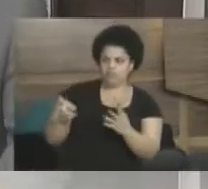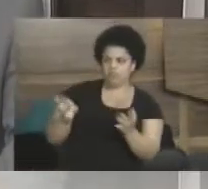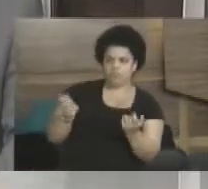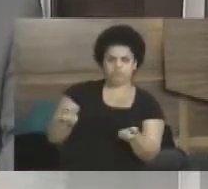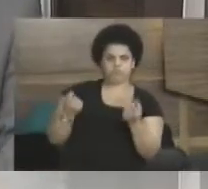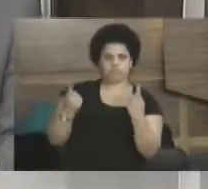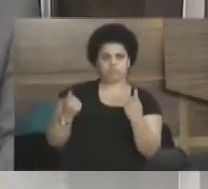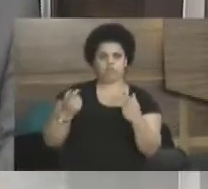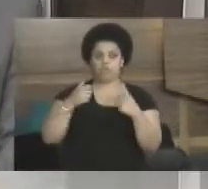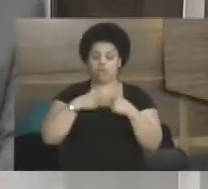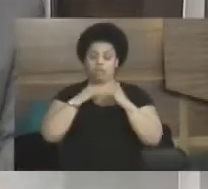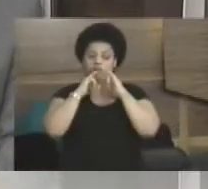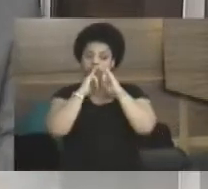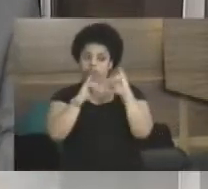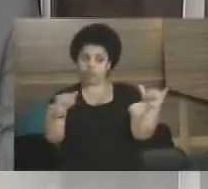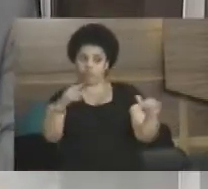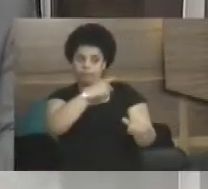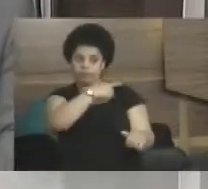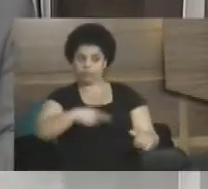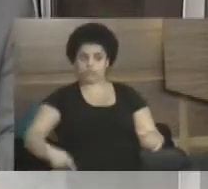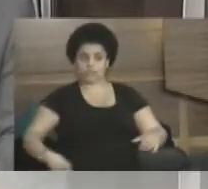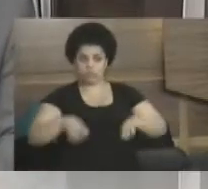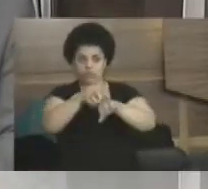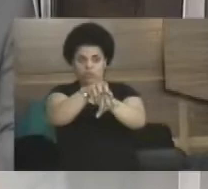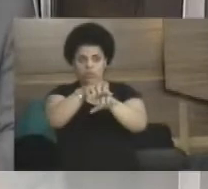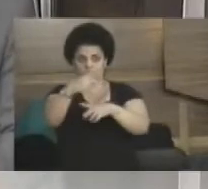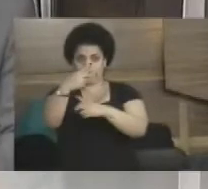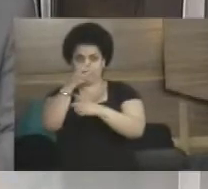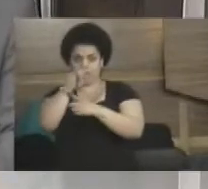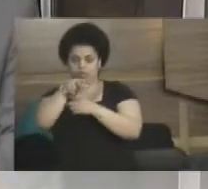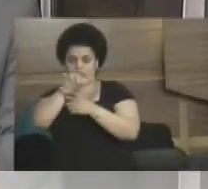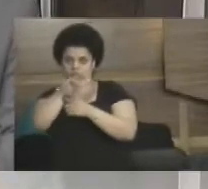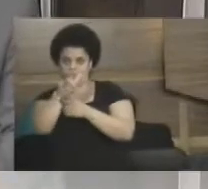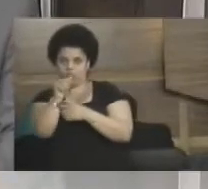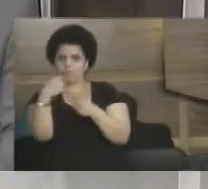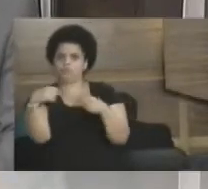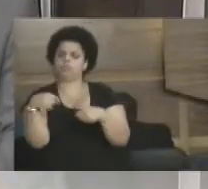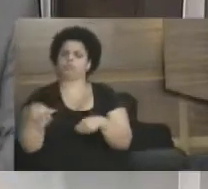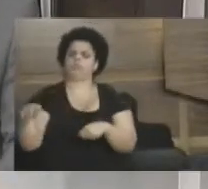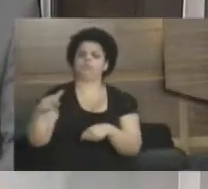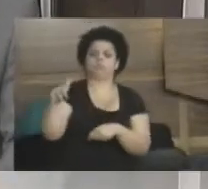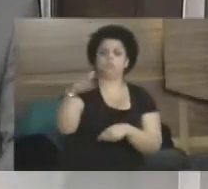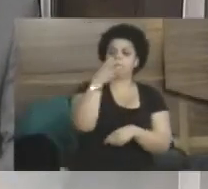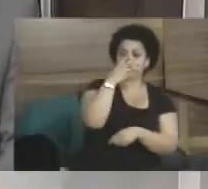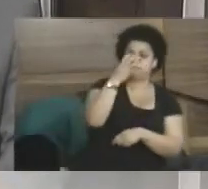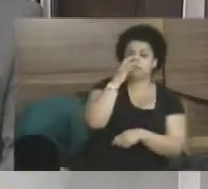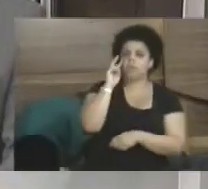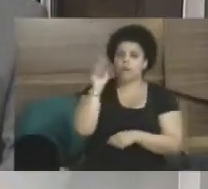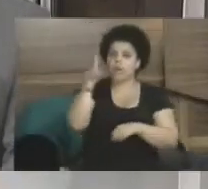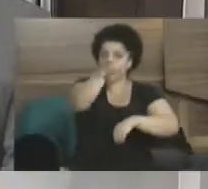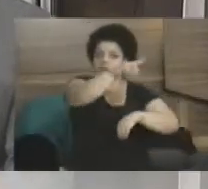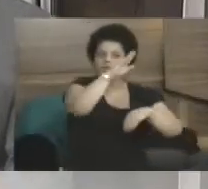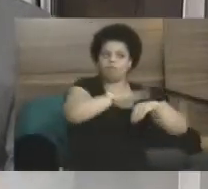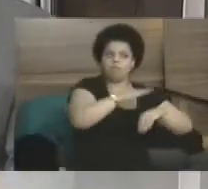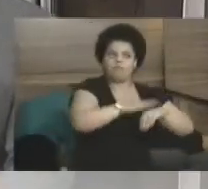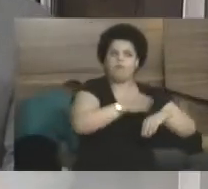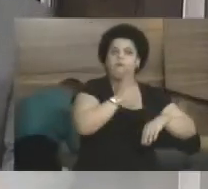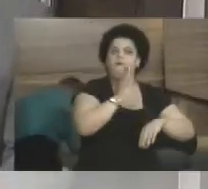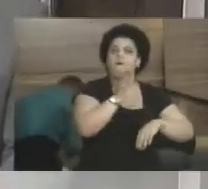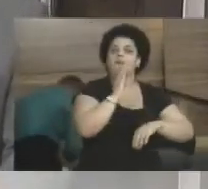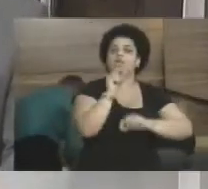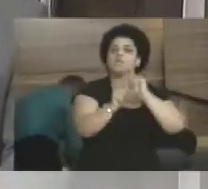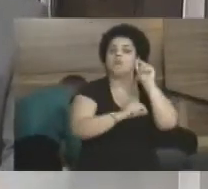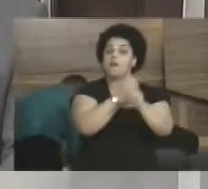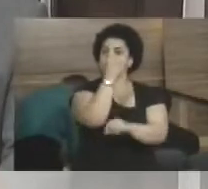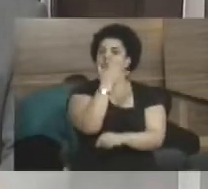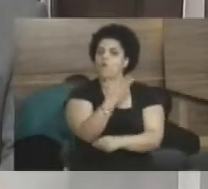difícil. Então fica aqui o meu recado ao presidente da Turizan, com senhor Peninha, para que dê uma voltinha ali no Caio Santa Luzia e dê uma olhada. Ele, que conhece muito bem o que é